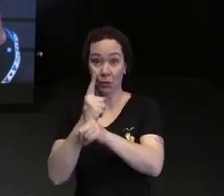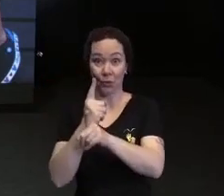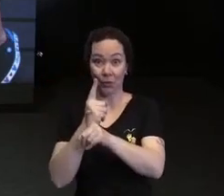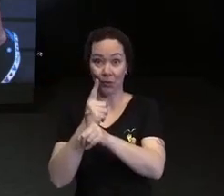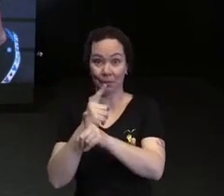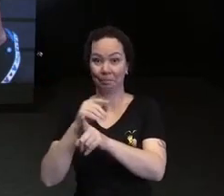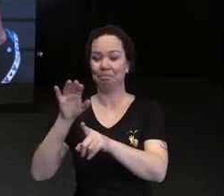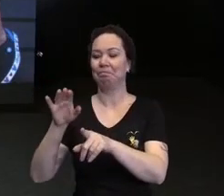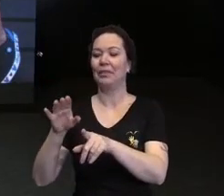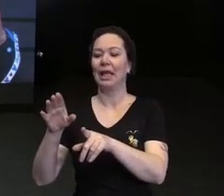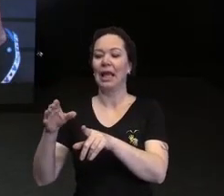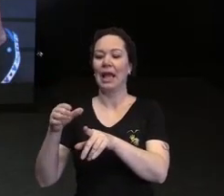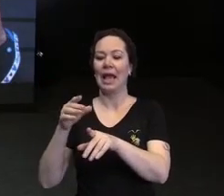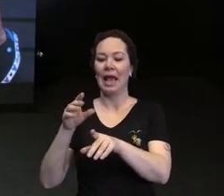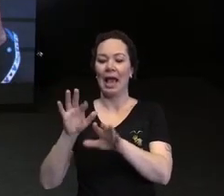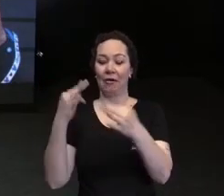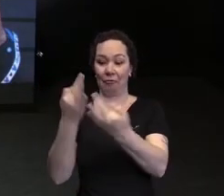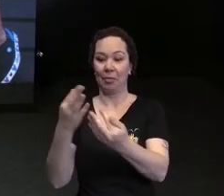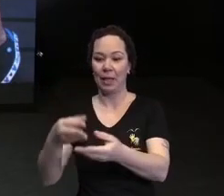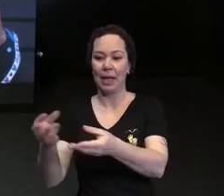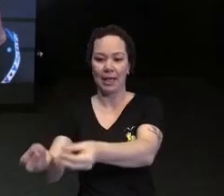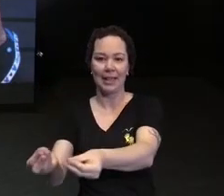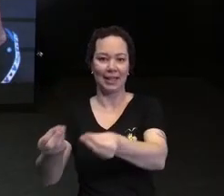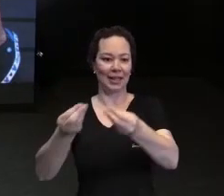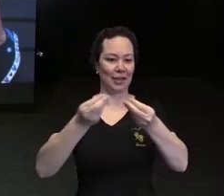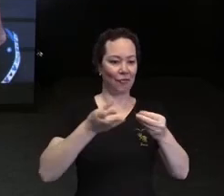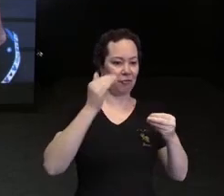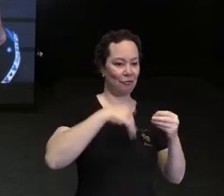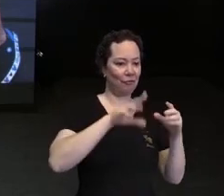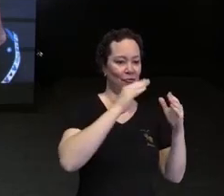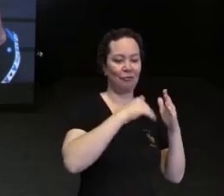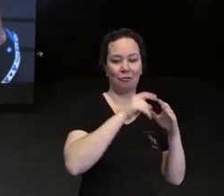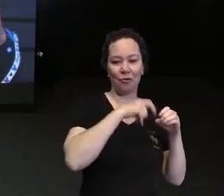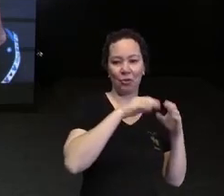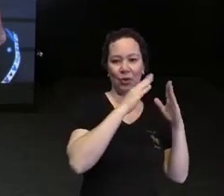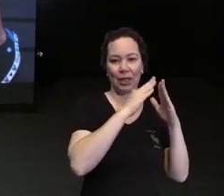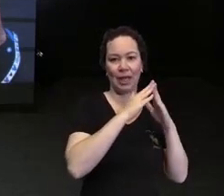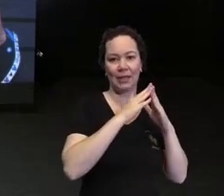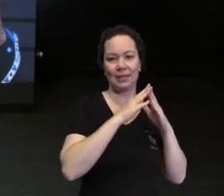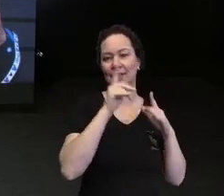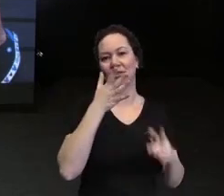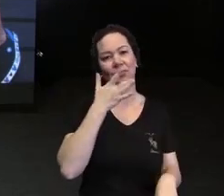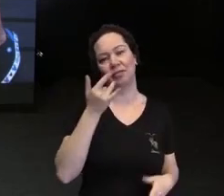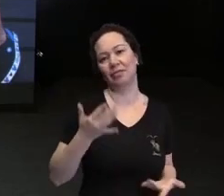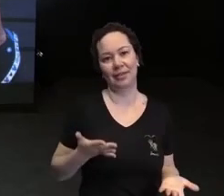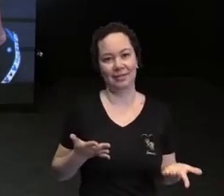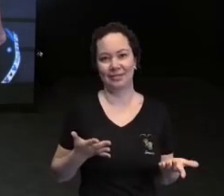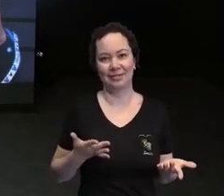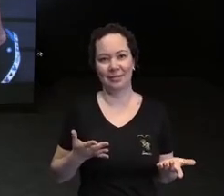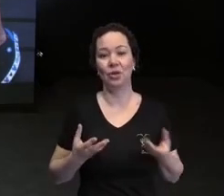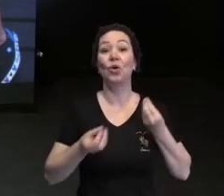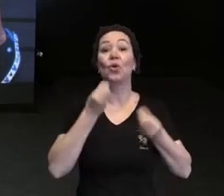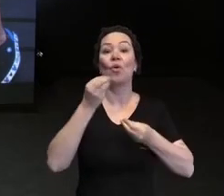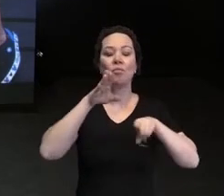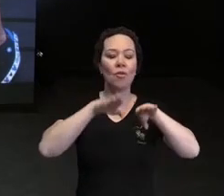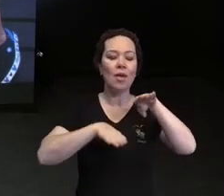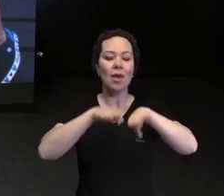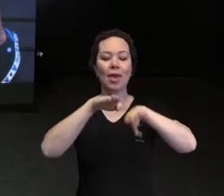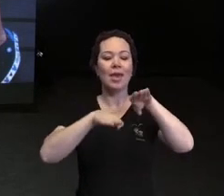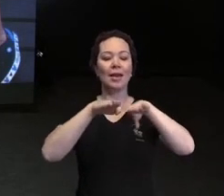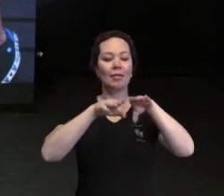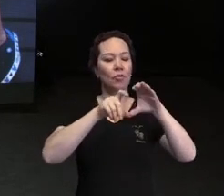não é fácil encontrar o equilíbrio entre o estímulo da independência e da odotomia